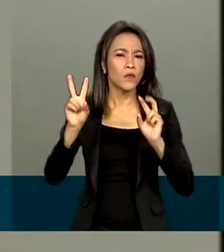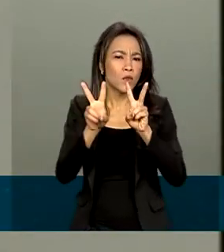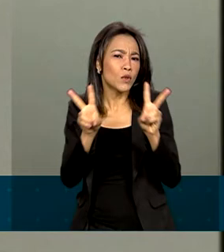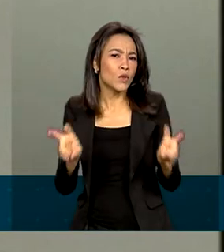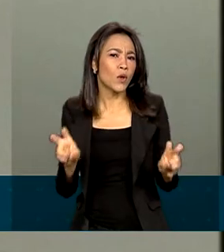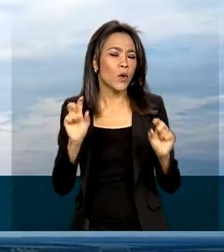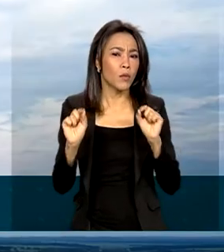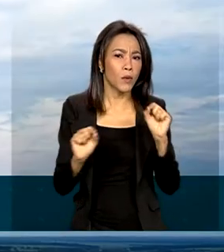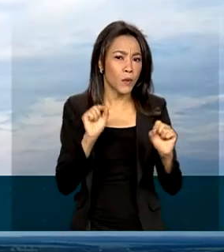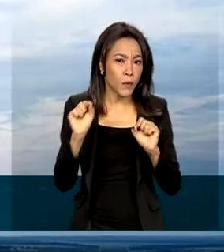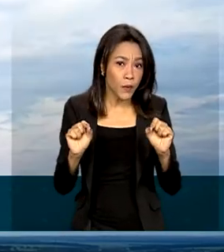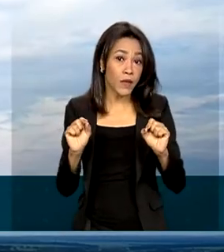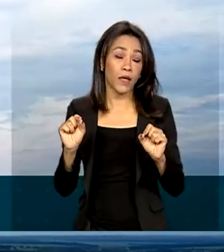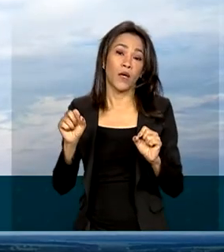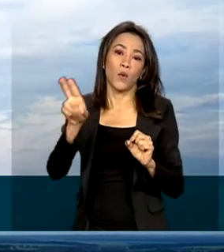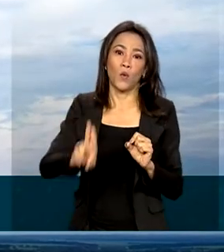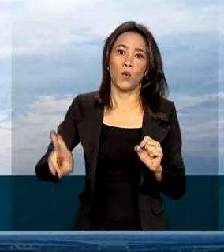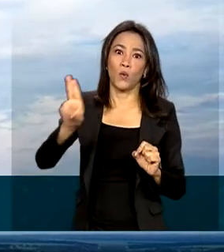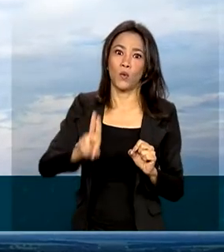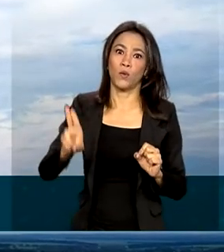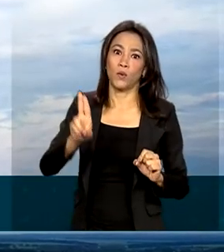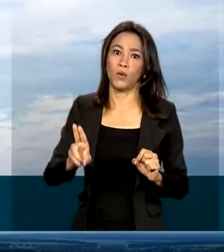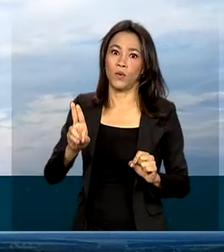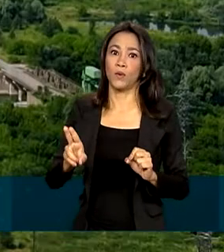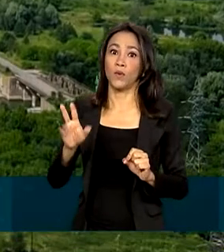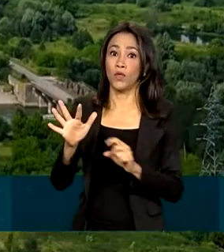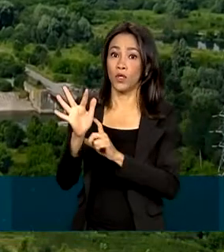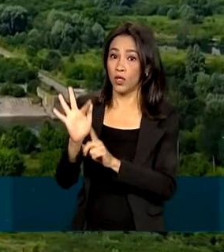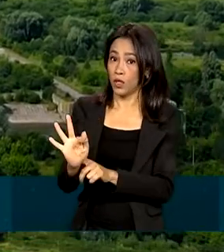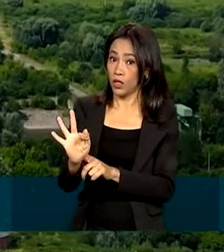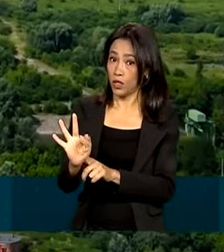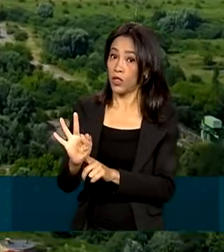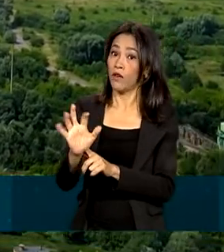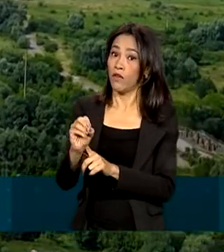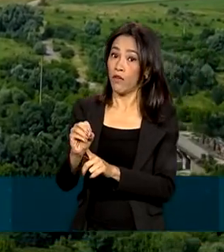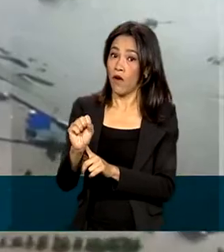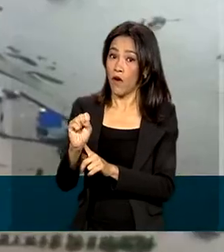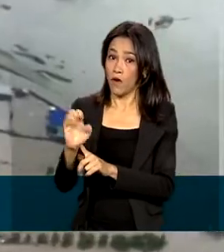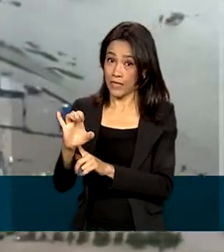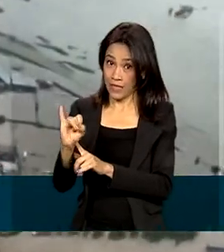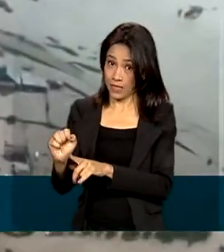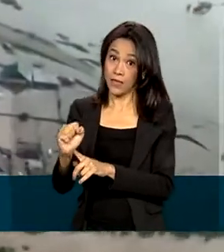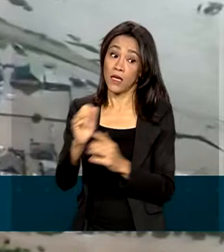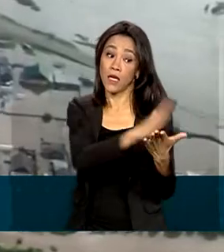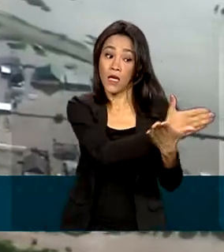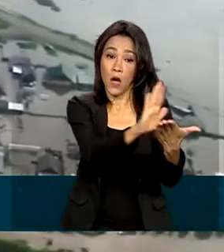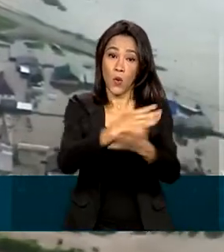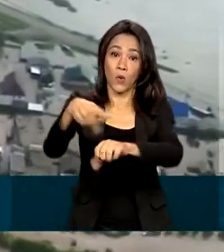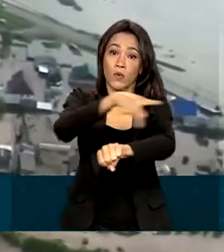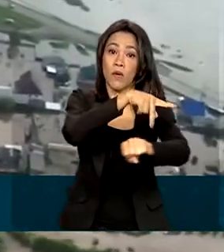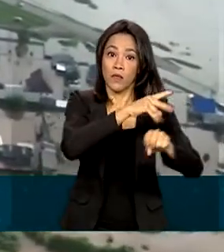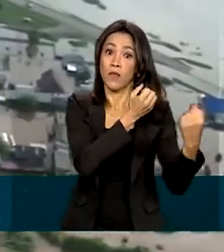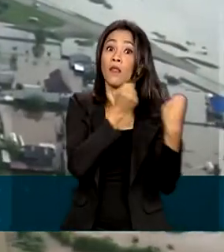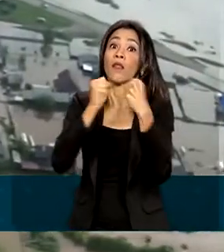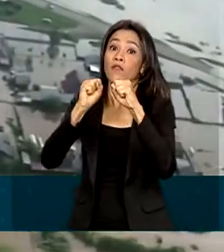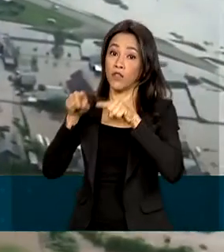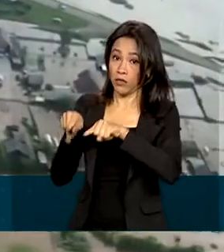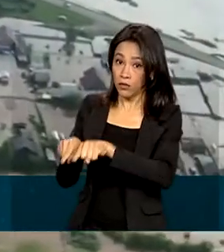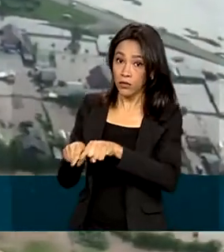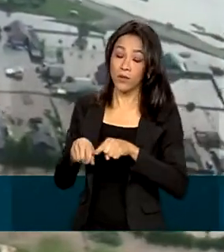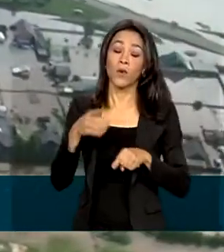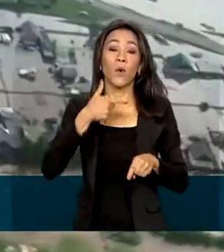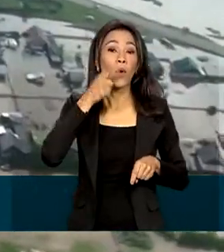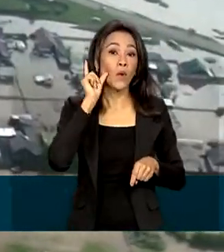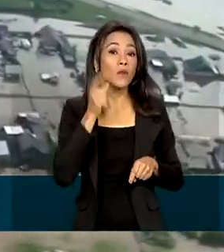gradual da utilização de combustíveis fósseis, o que era defendido por alguns países. Ontem, finalmente, foi aprovado o fundo para